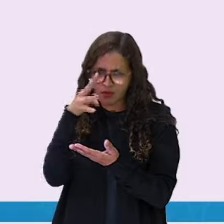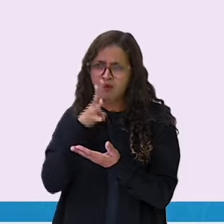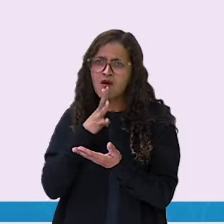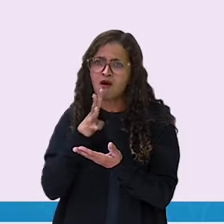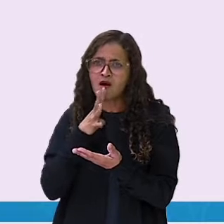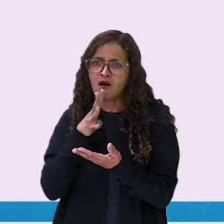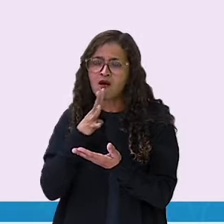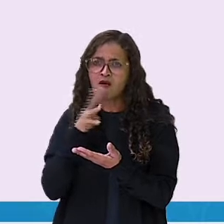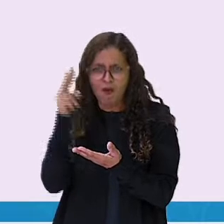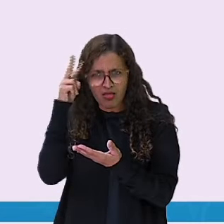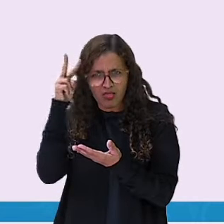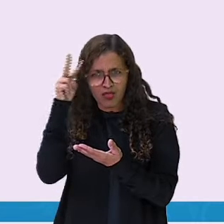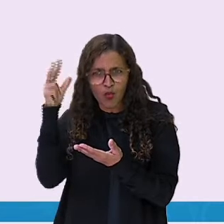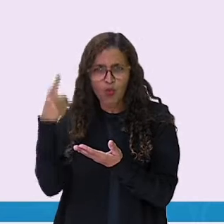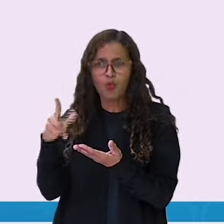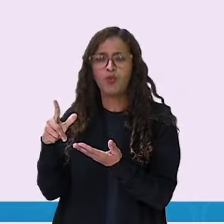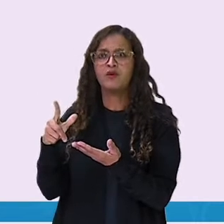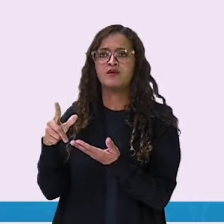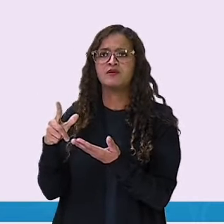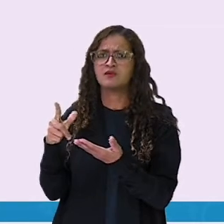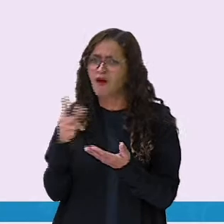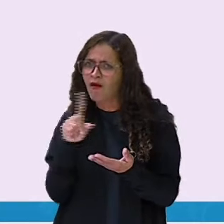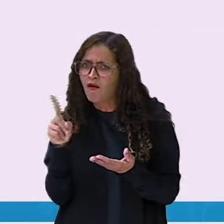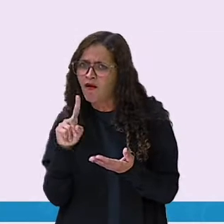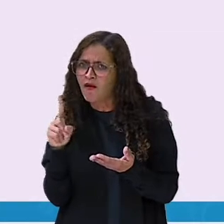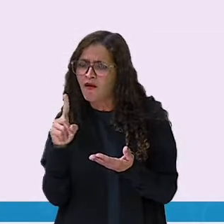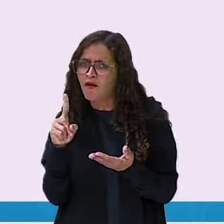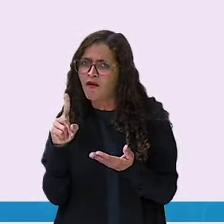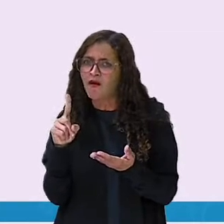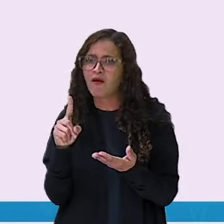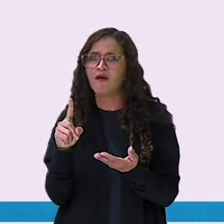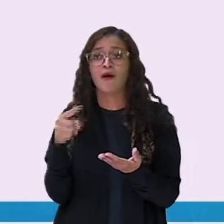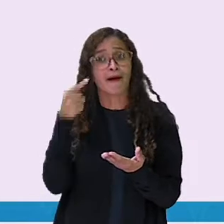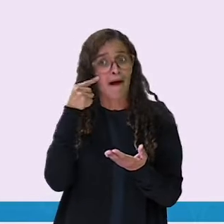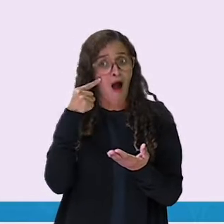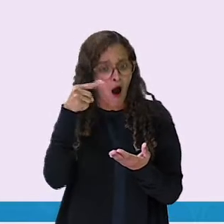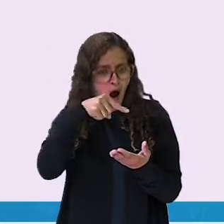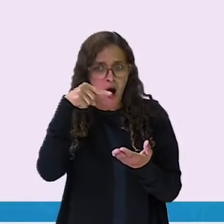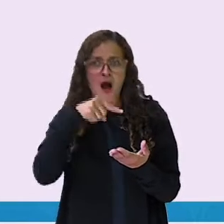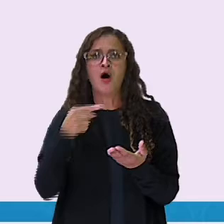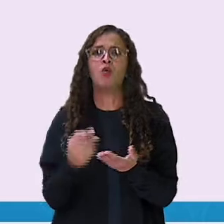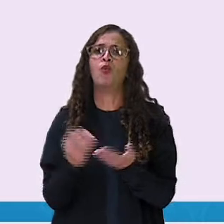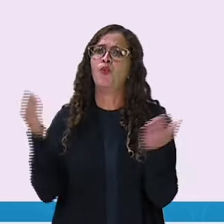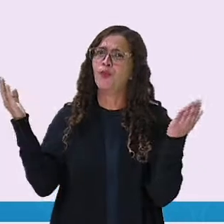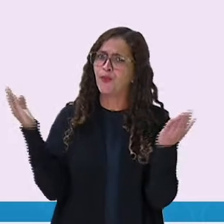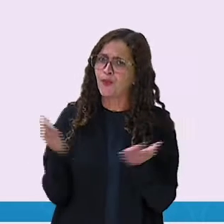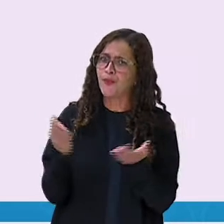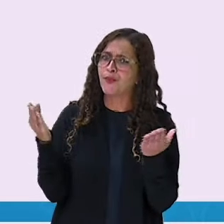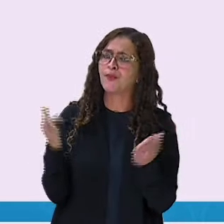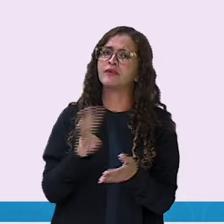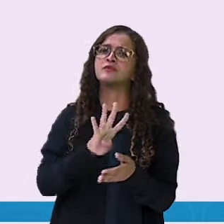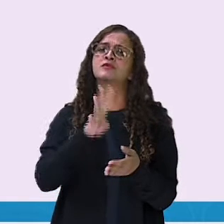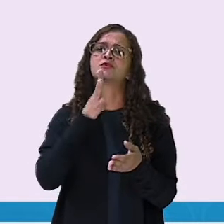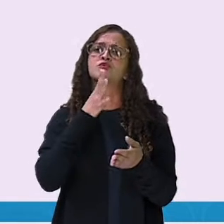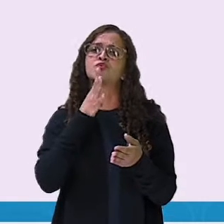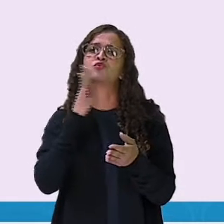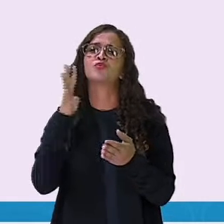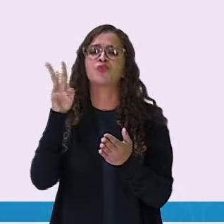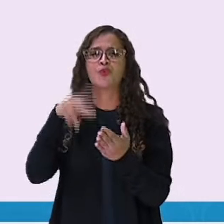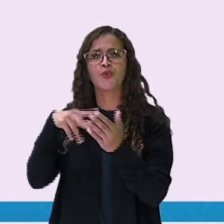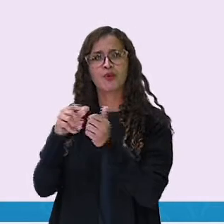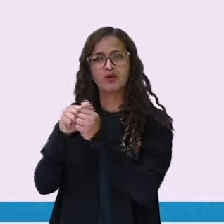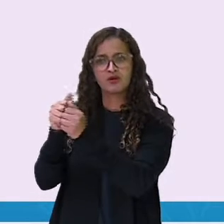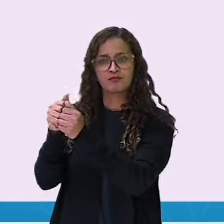Vamos relembrar? Não? Ah, nós vamos conhecer essa fábula hoje. Vamos ler juntos?